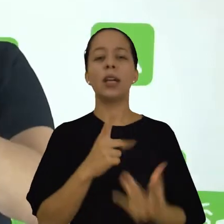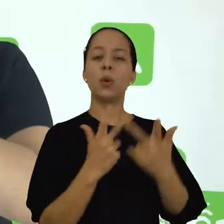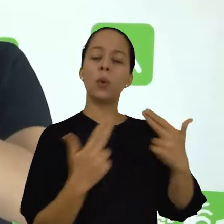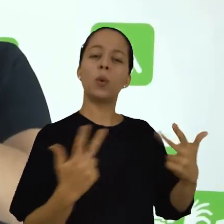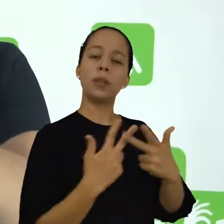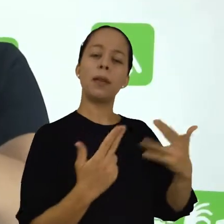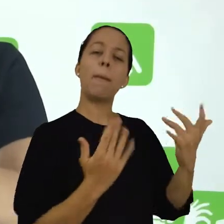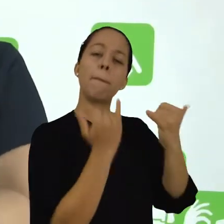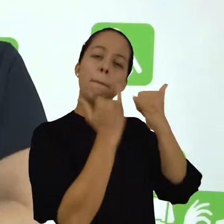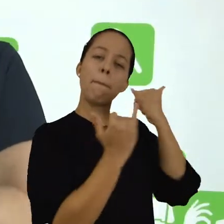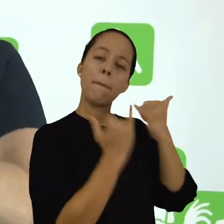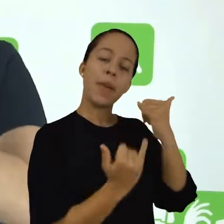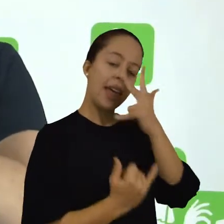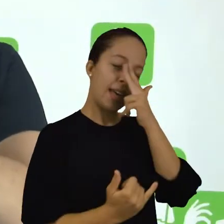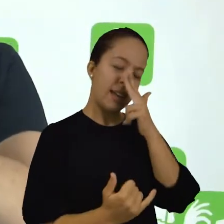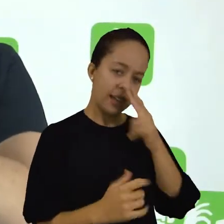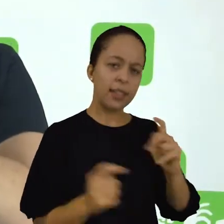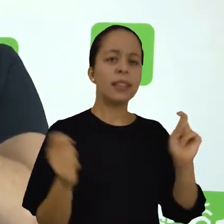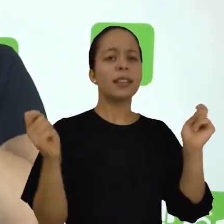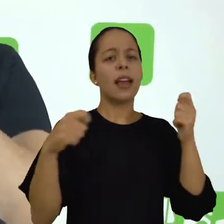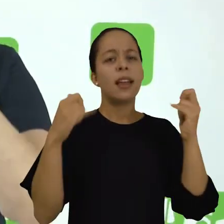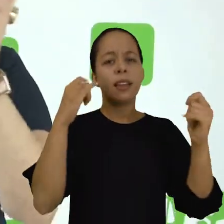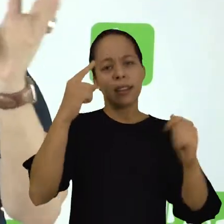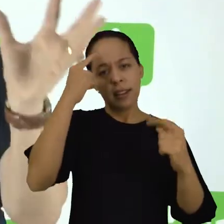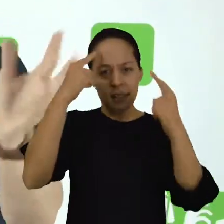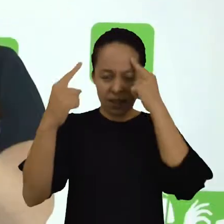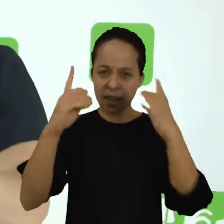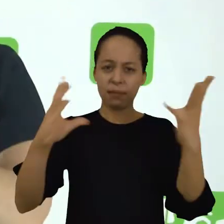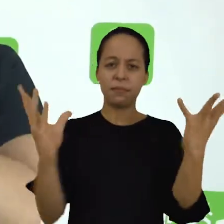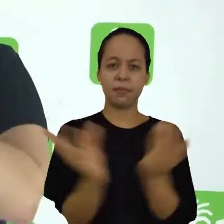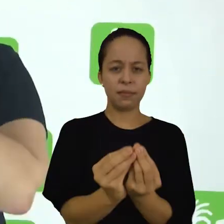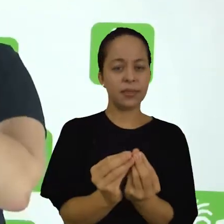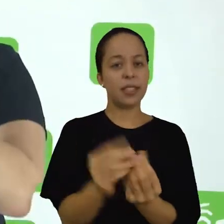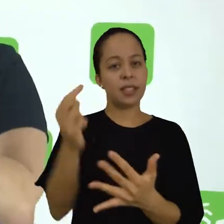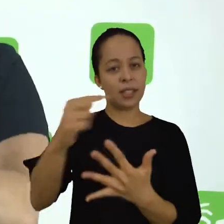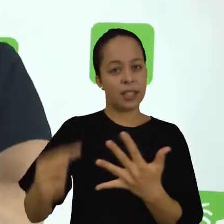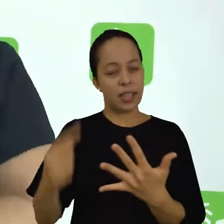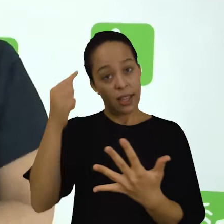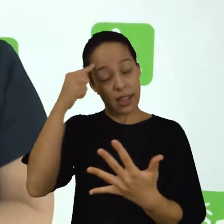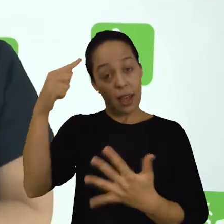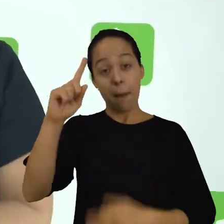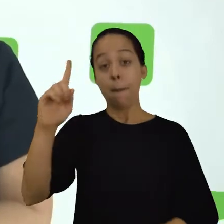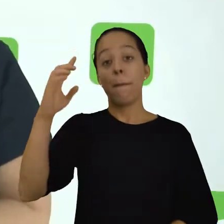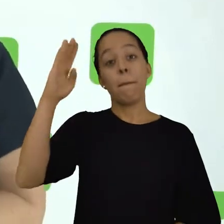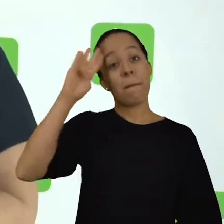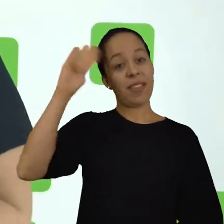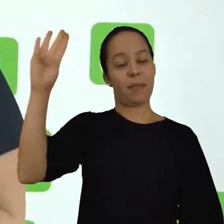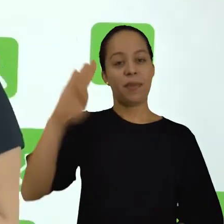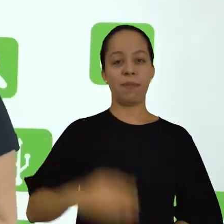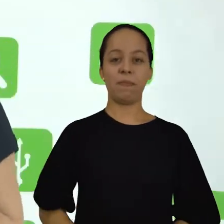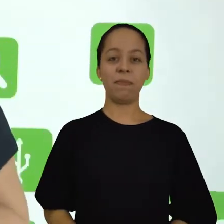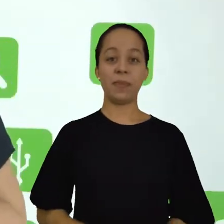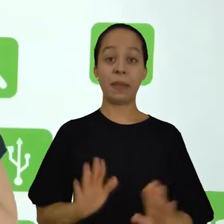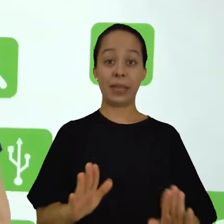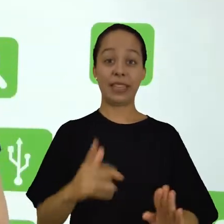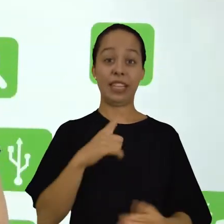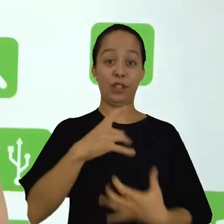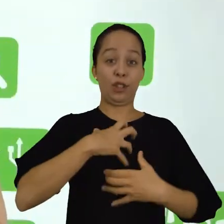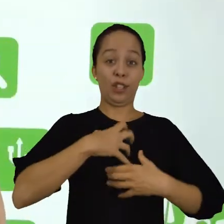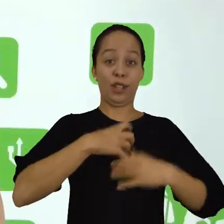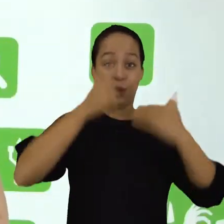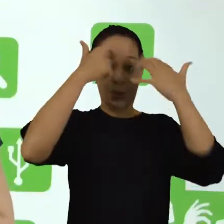as semelhanças e aí conseguem resumir essas ideias em ideias principais. mas existe aquele